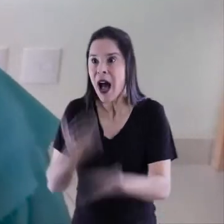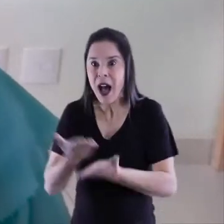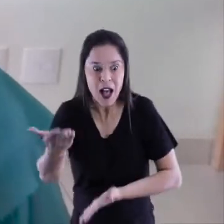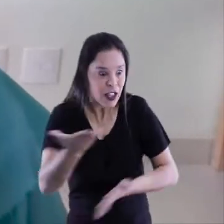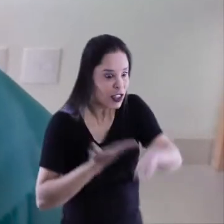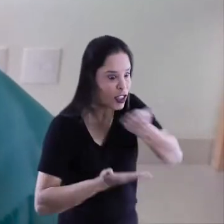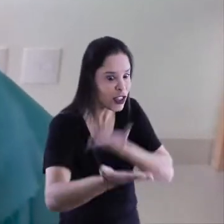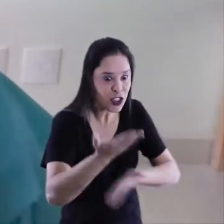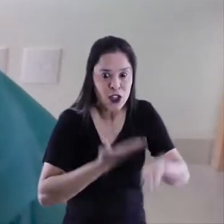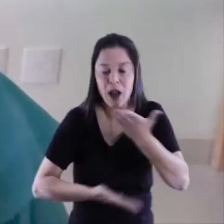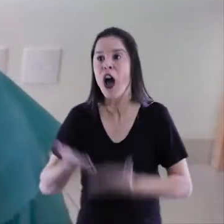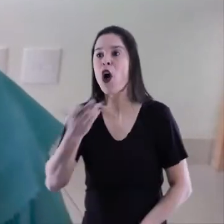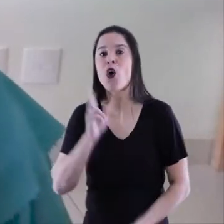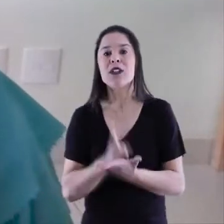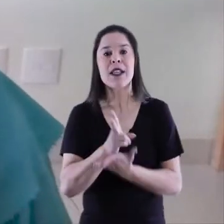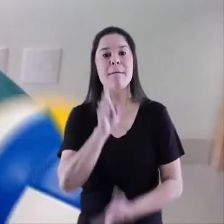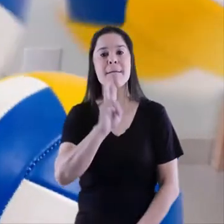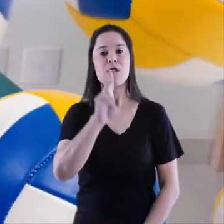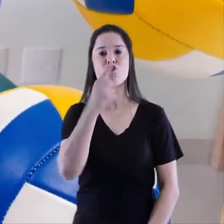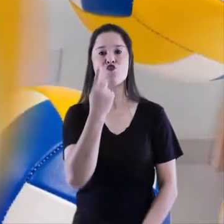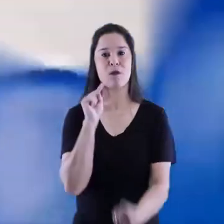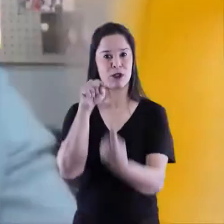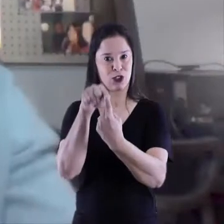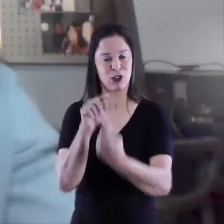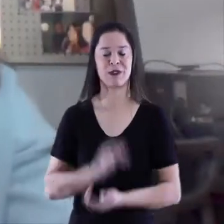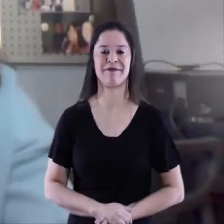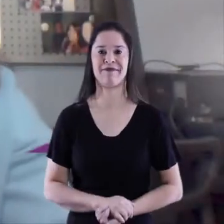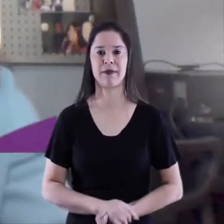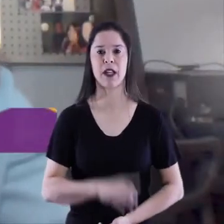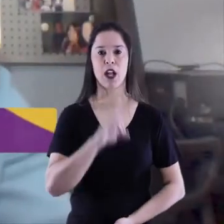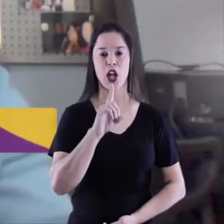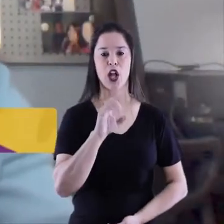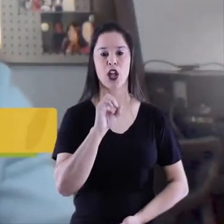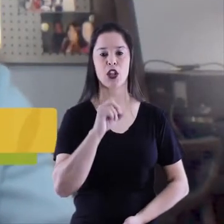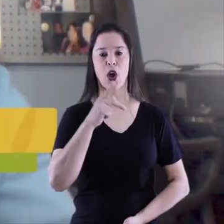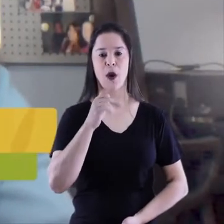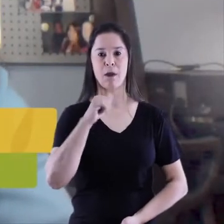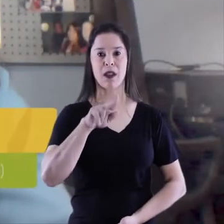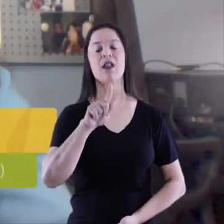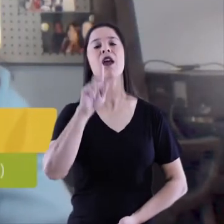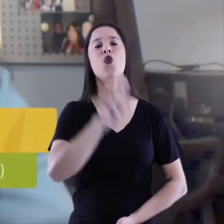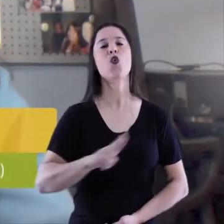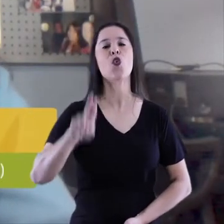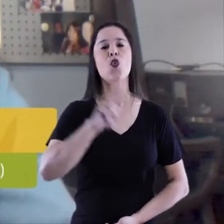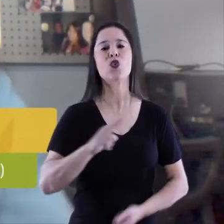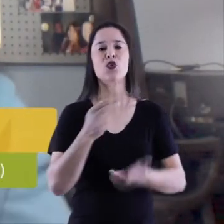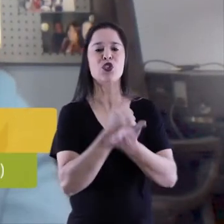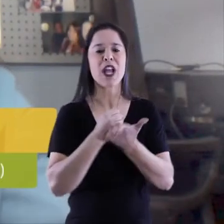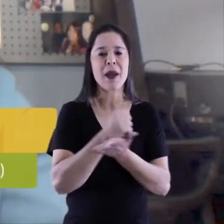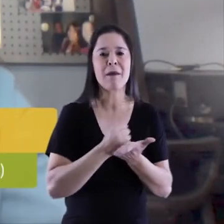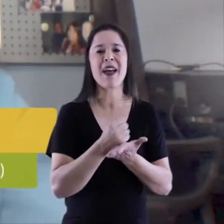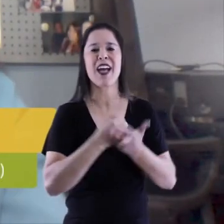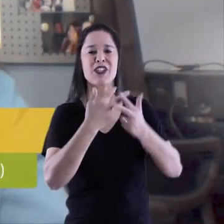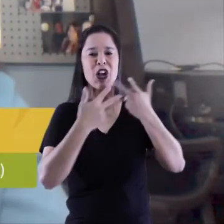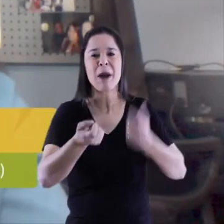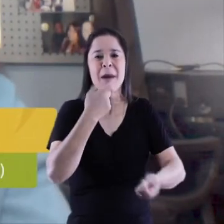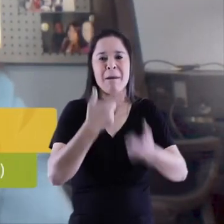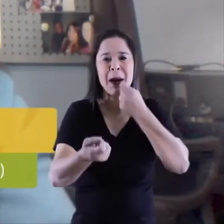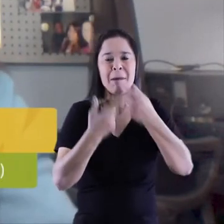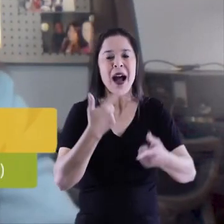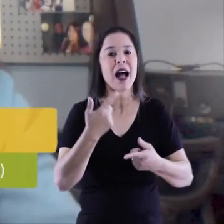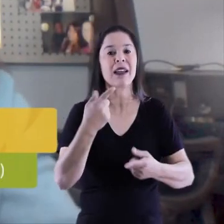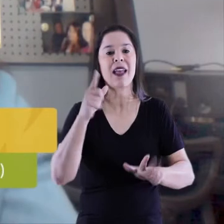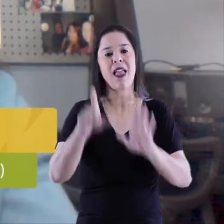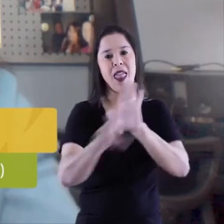nos outros para atingirem o mesmo objetivo. O doping é o uso de substâncias, drogas e métodos